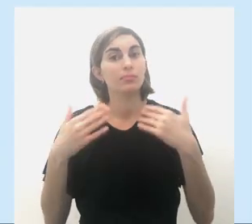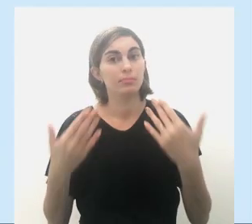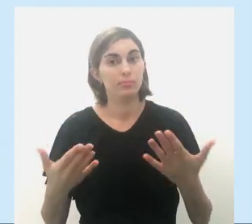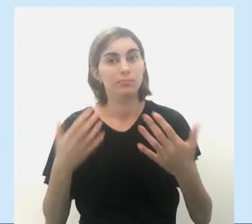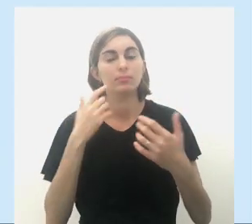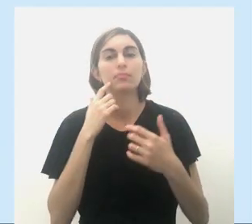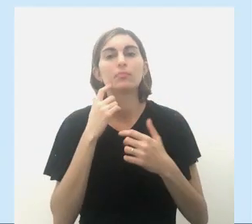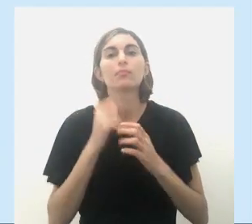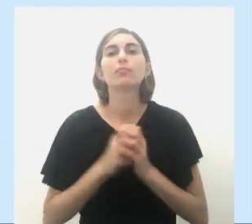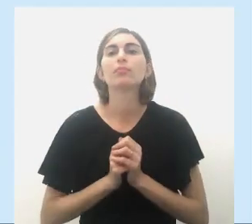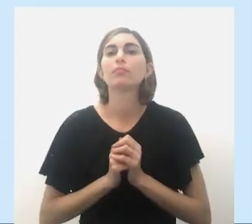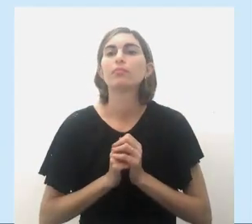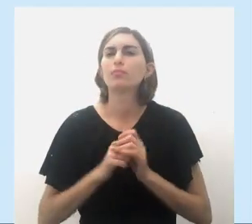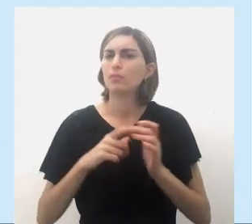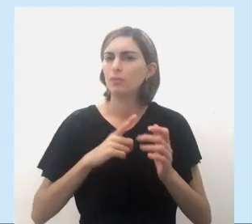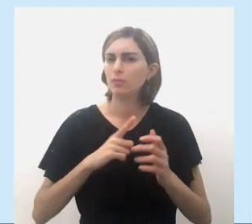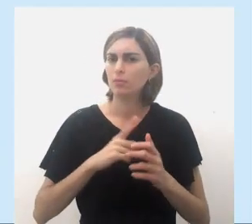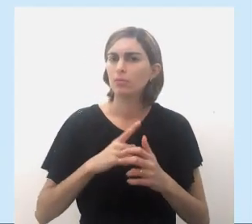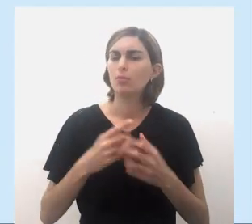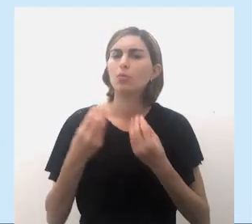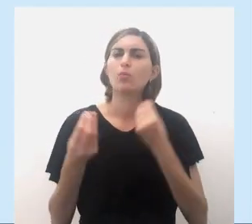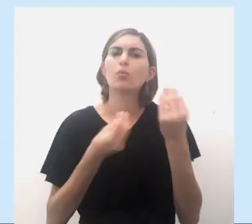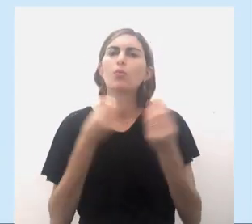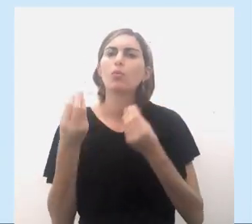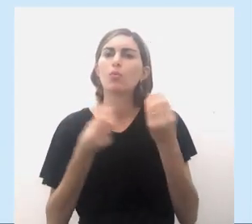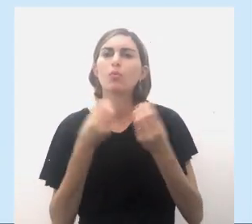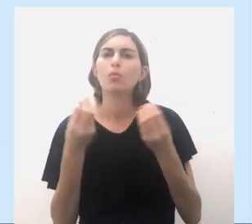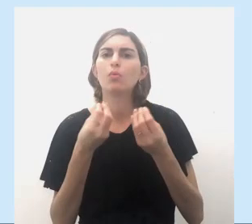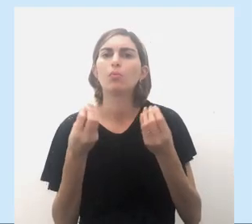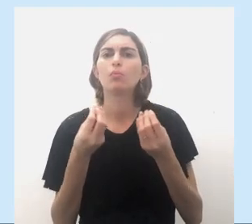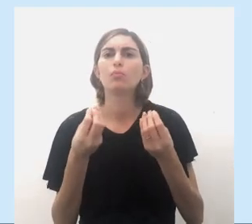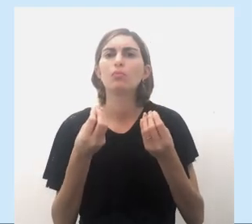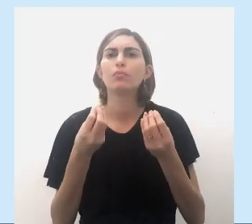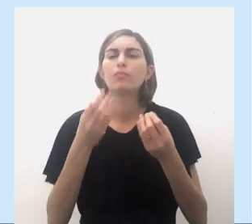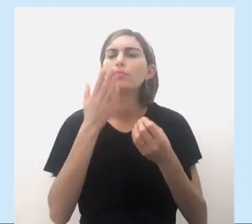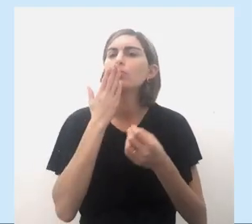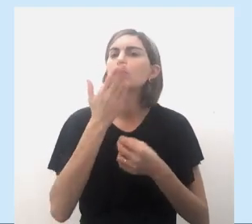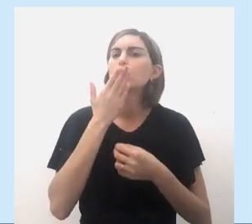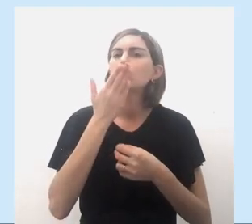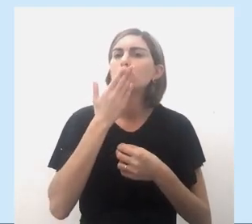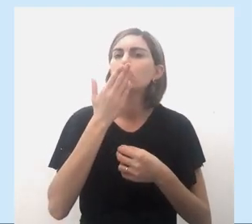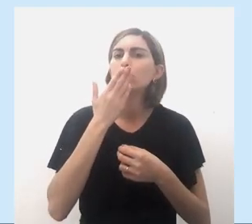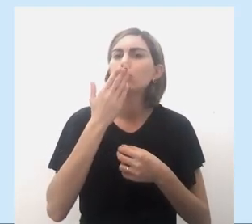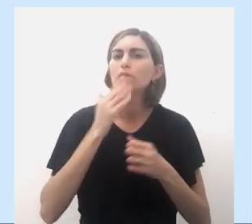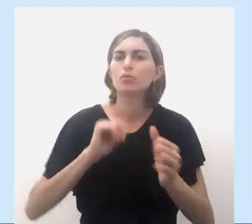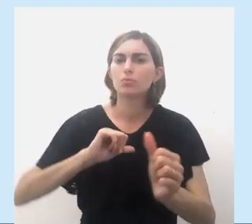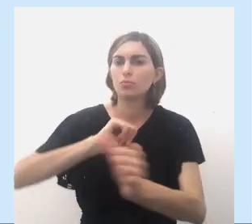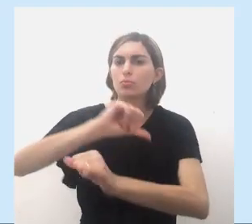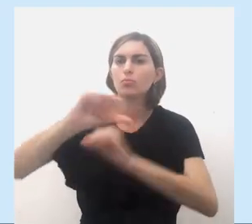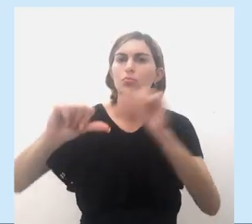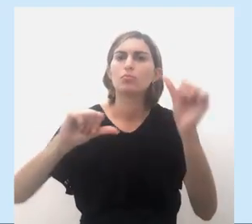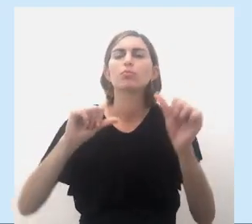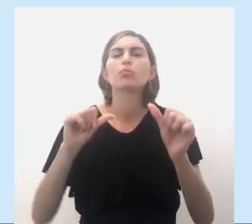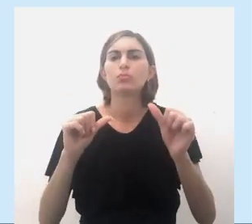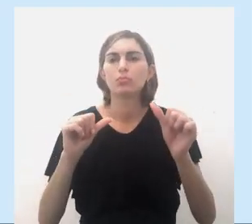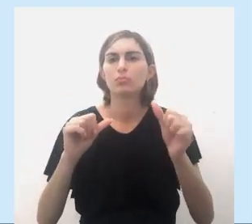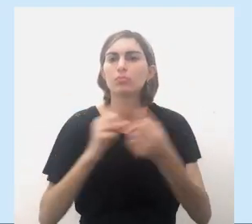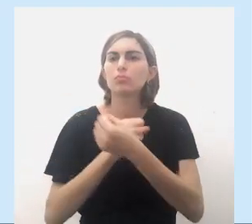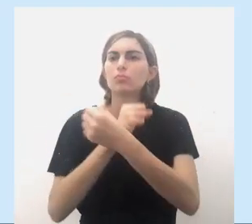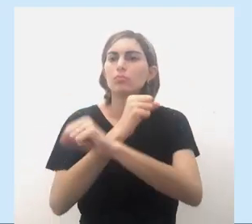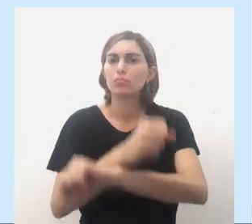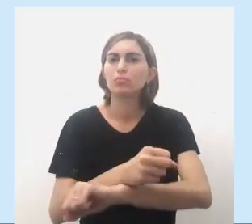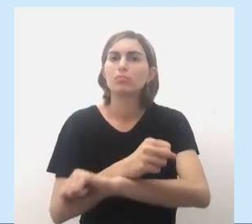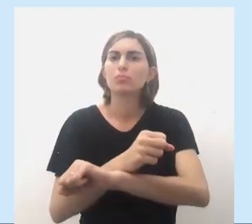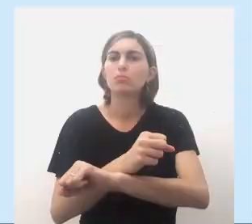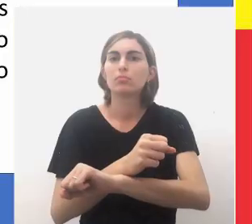Então, tem como os índios se transformaram, levam-me, em